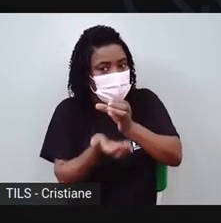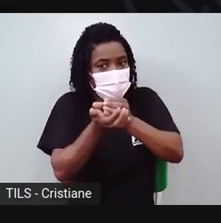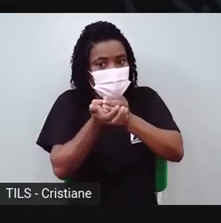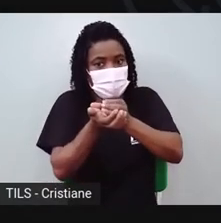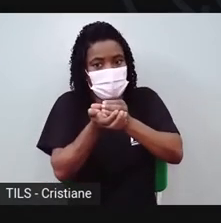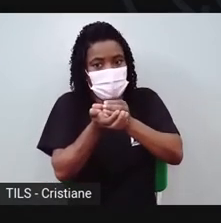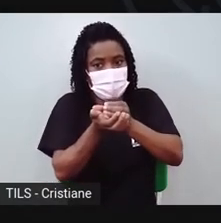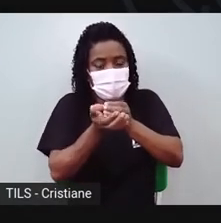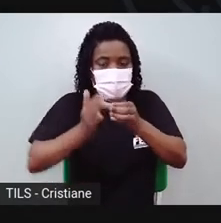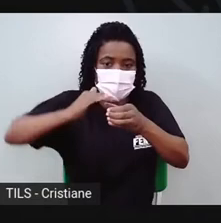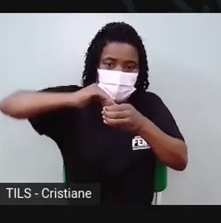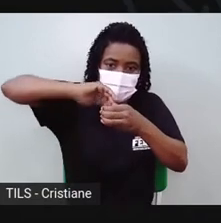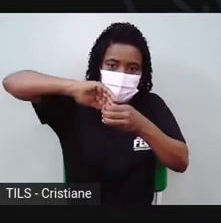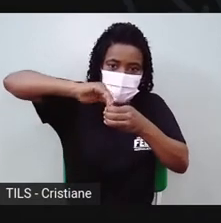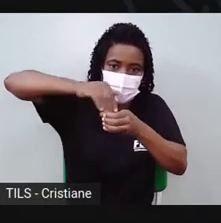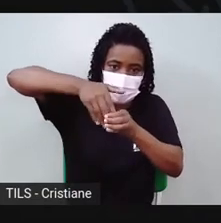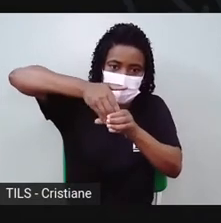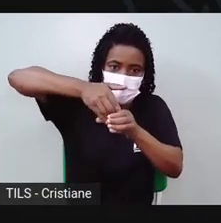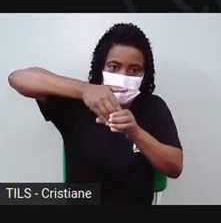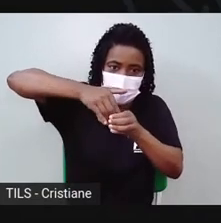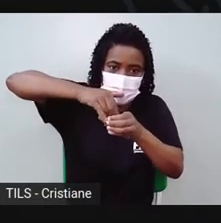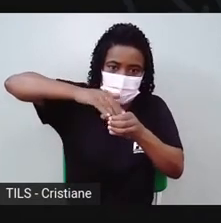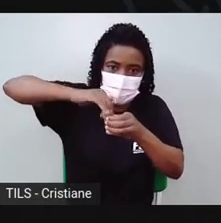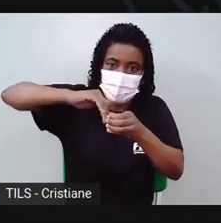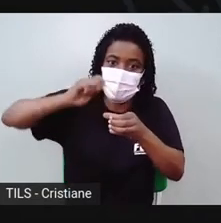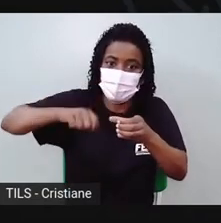aqui. Aí a gente vai bater aqui, ó,